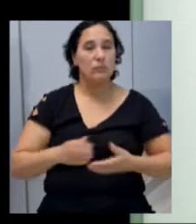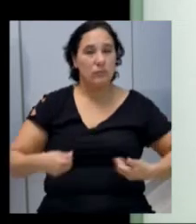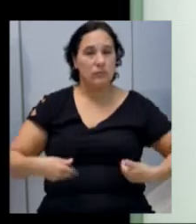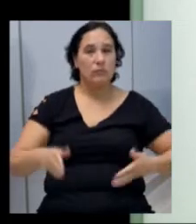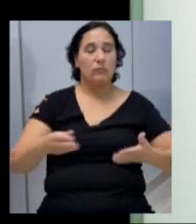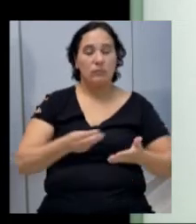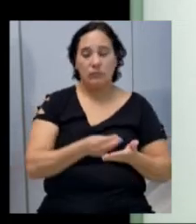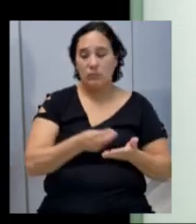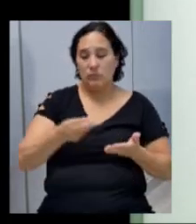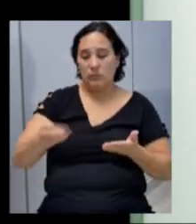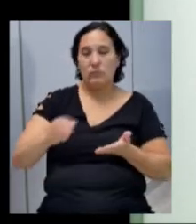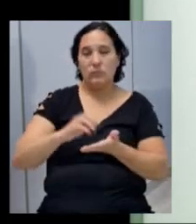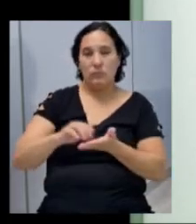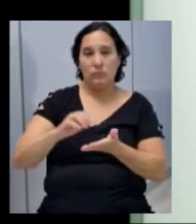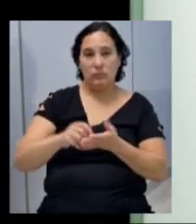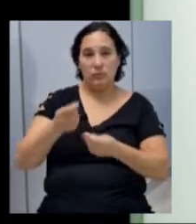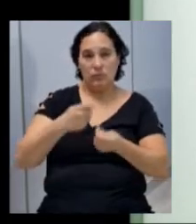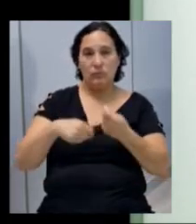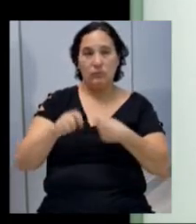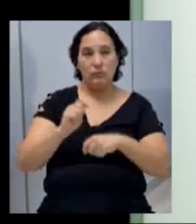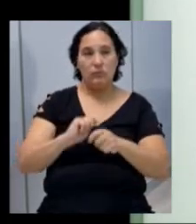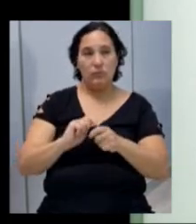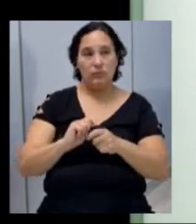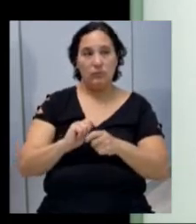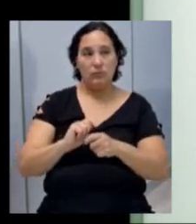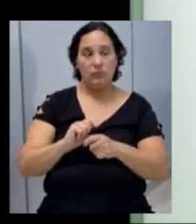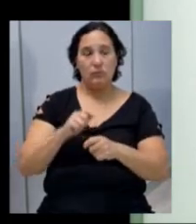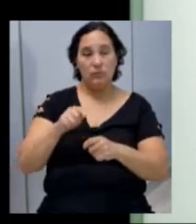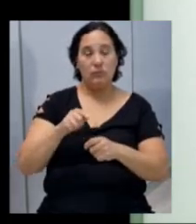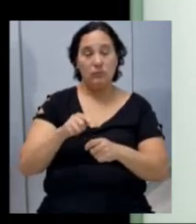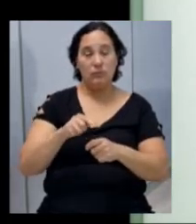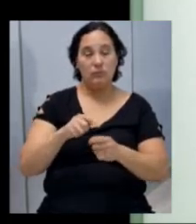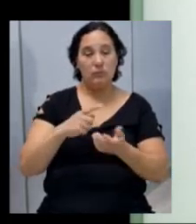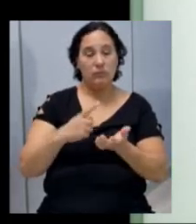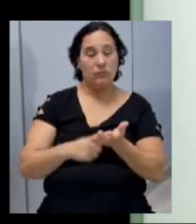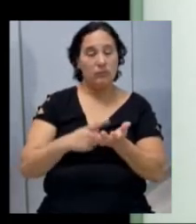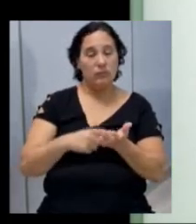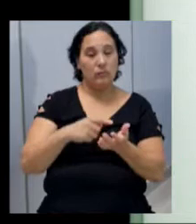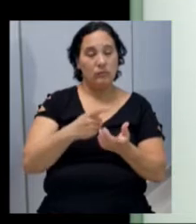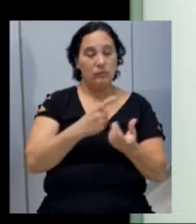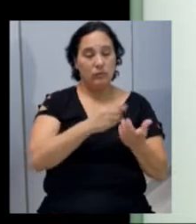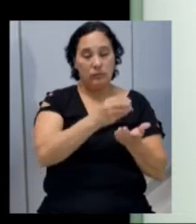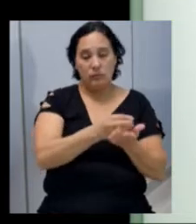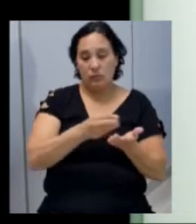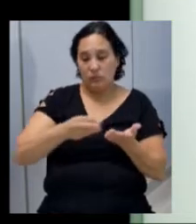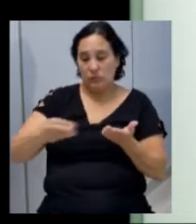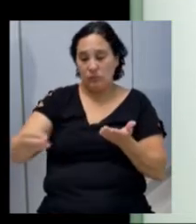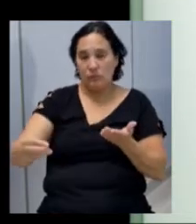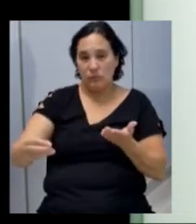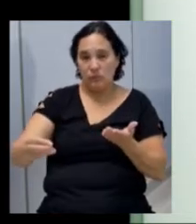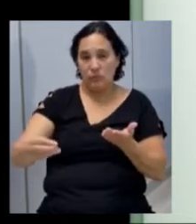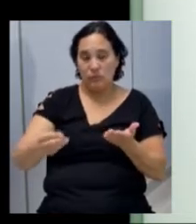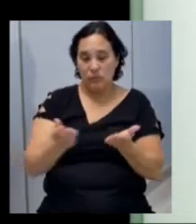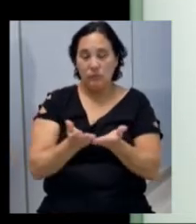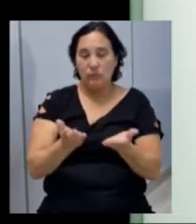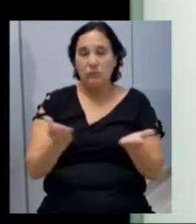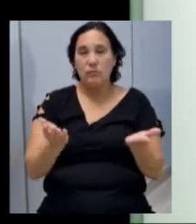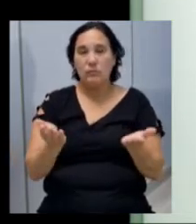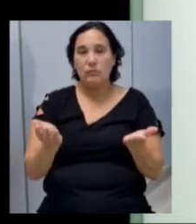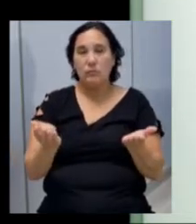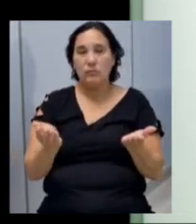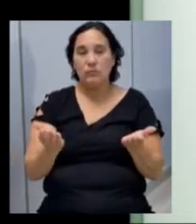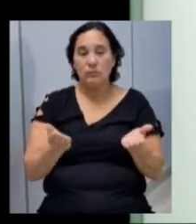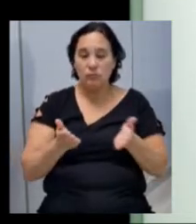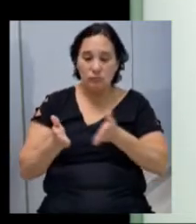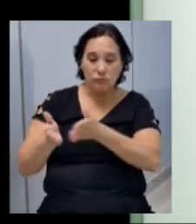ele passa dentro da Secretaria da Administração, então aqui são alocados os recursos e passam por processos licitatórios e o empenhamento